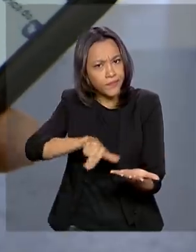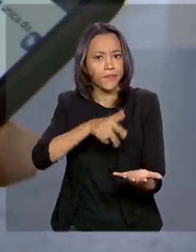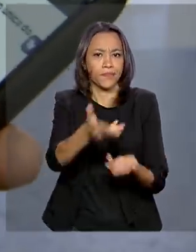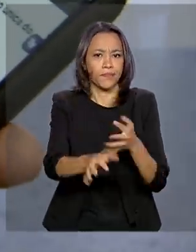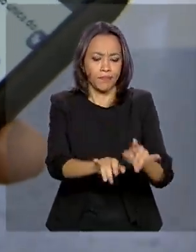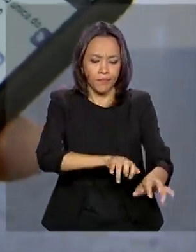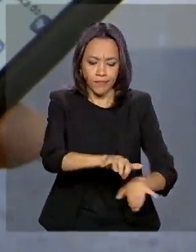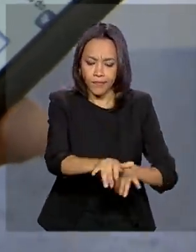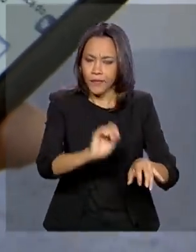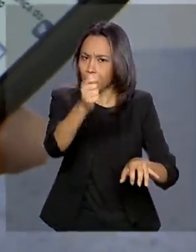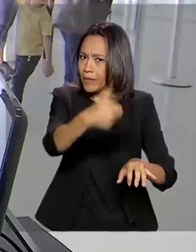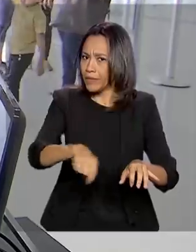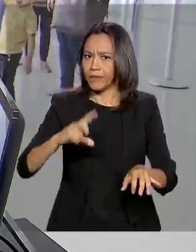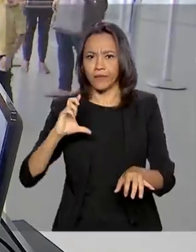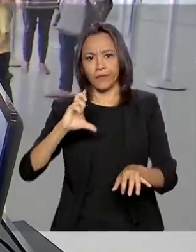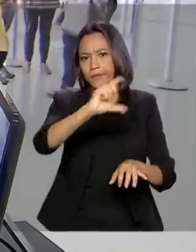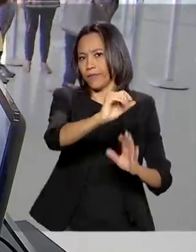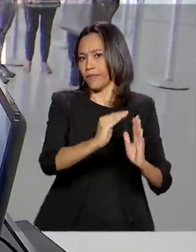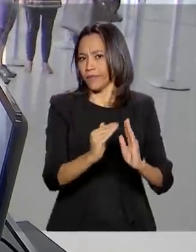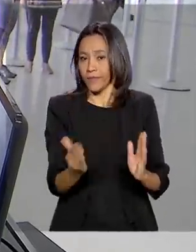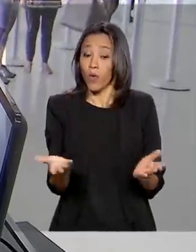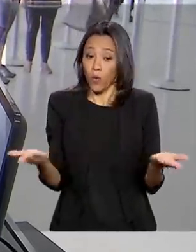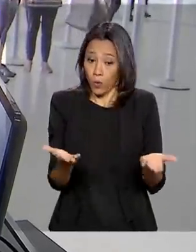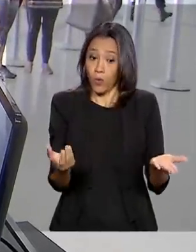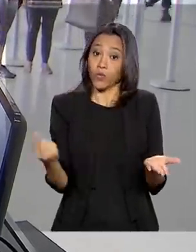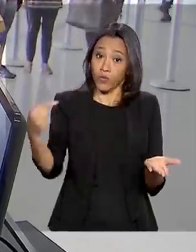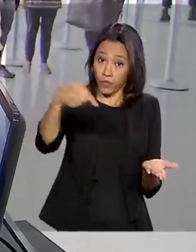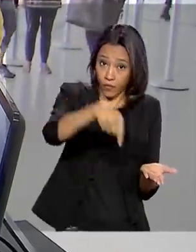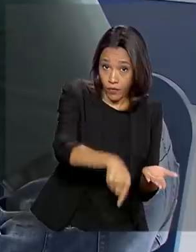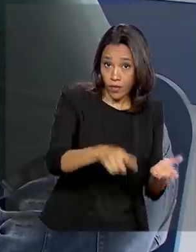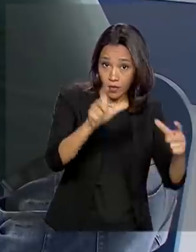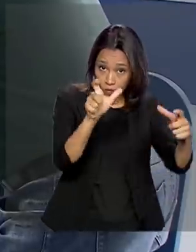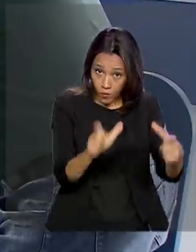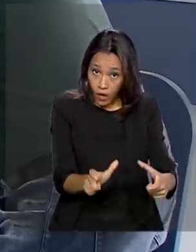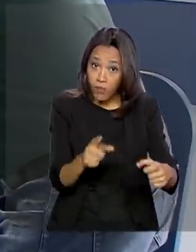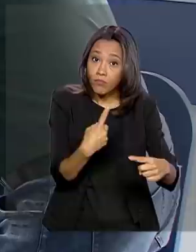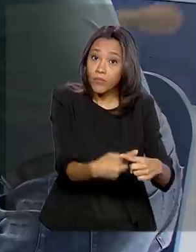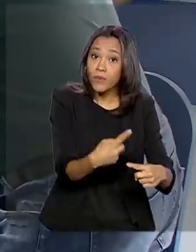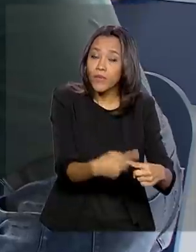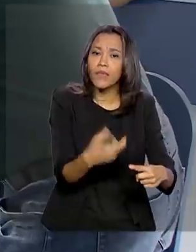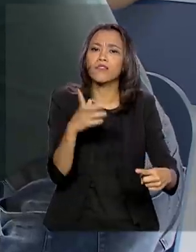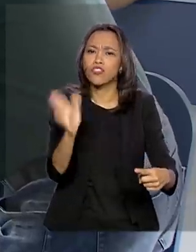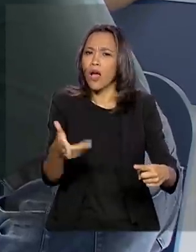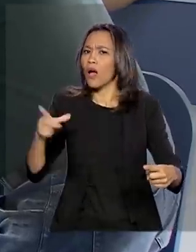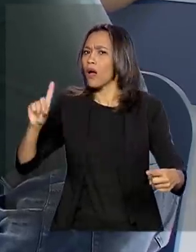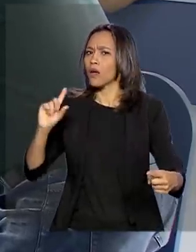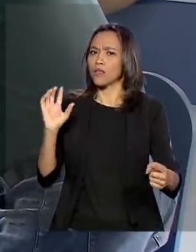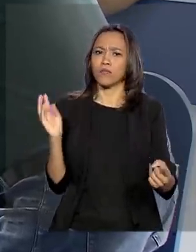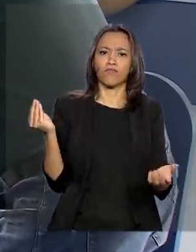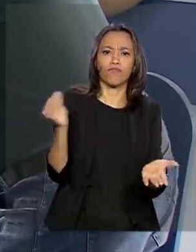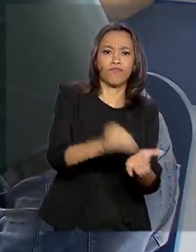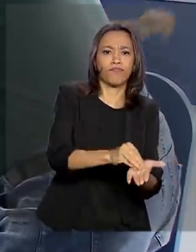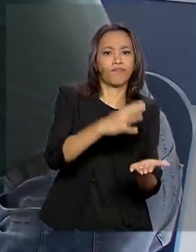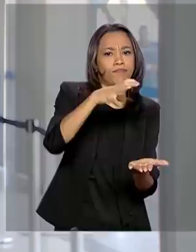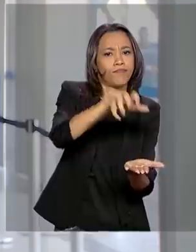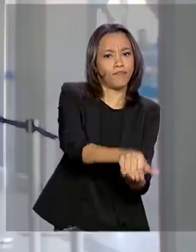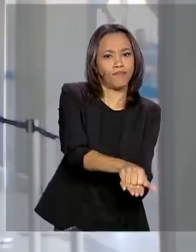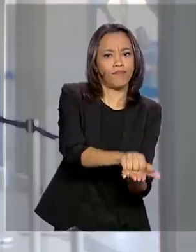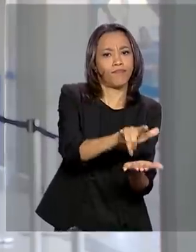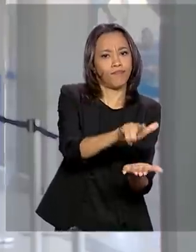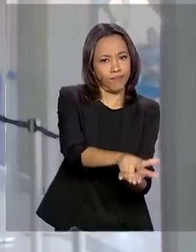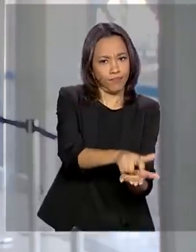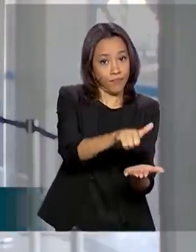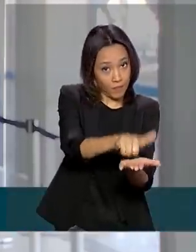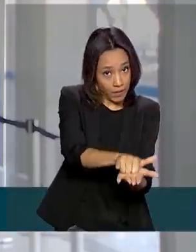sem precisar sair de casa. Hoje, só veio a agência do INSS porque havia agendado a visita pelo aplicativo. É